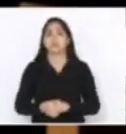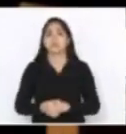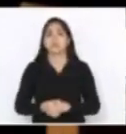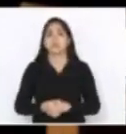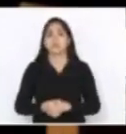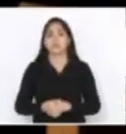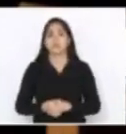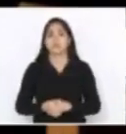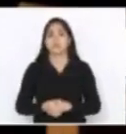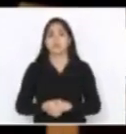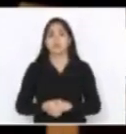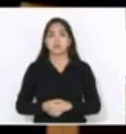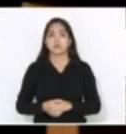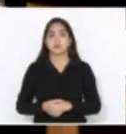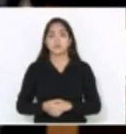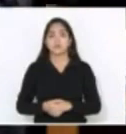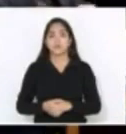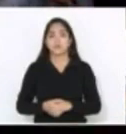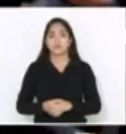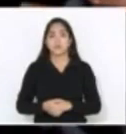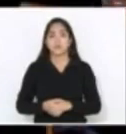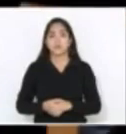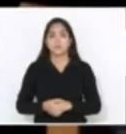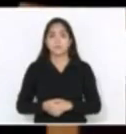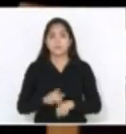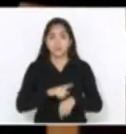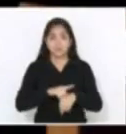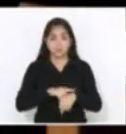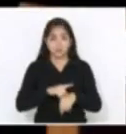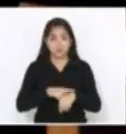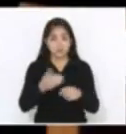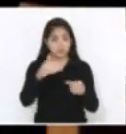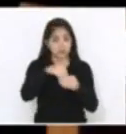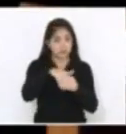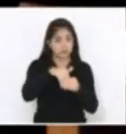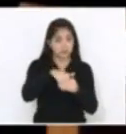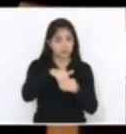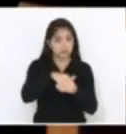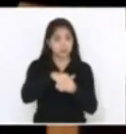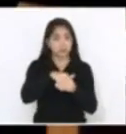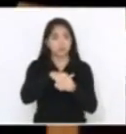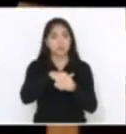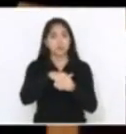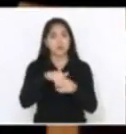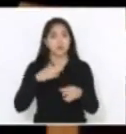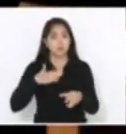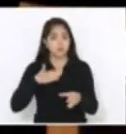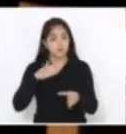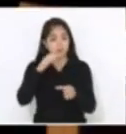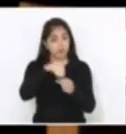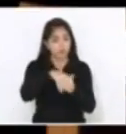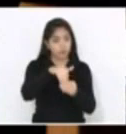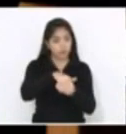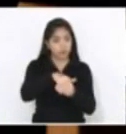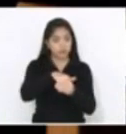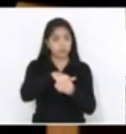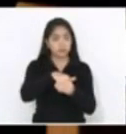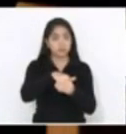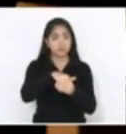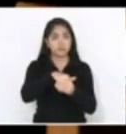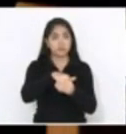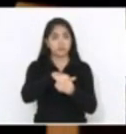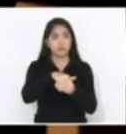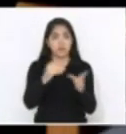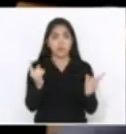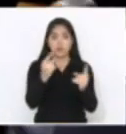presidente, queria levantar isso neste momento, dessa votação. E o meu voto, senhor presidente, eu voto